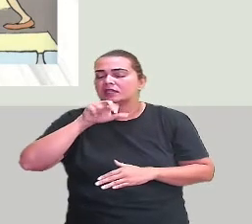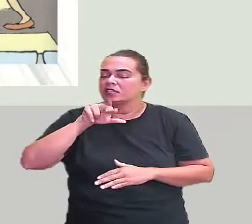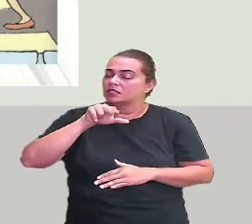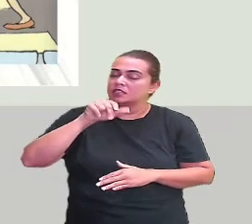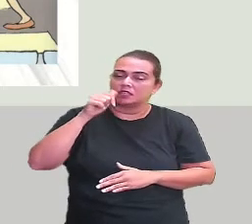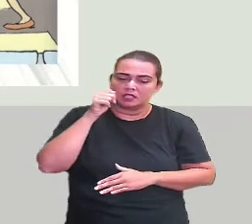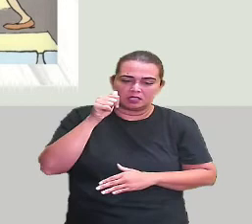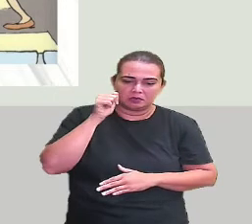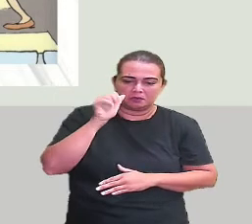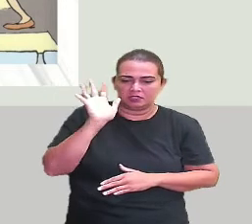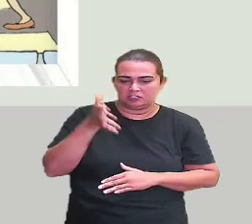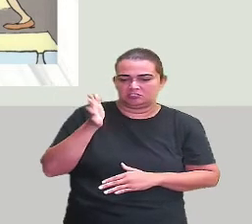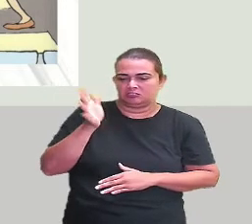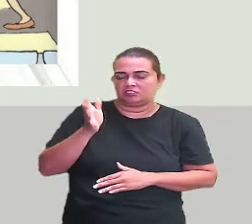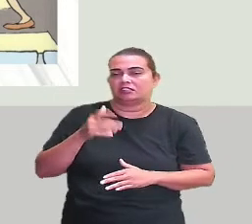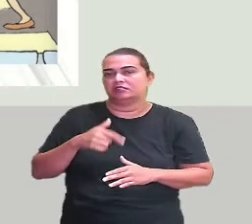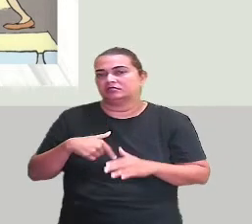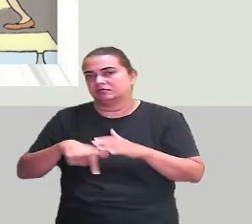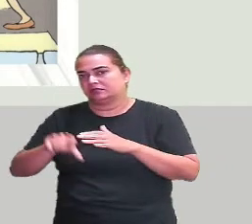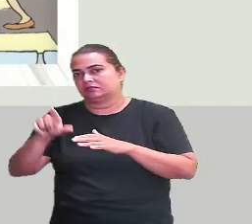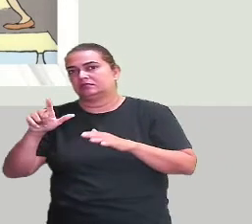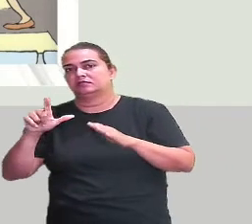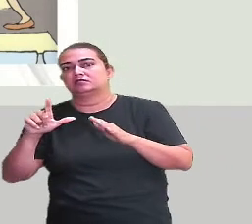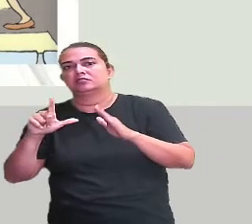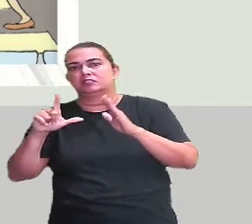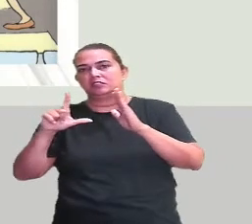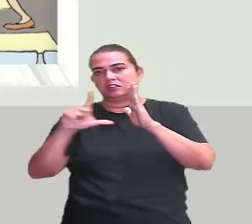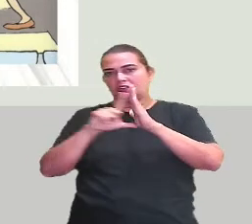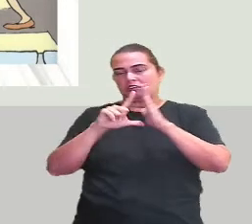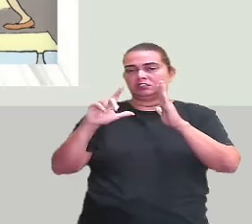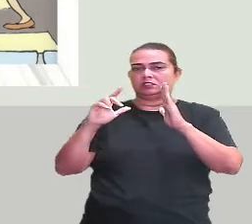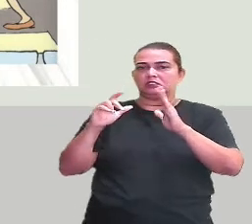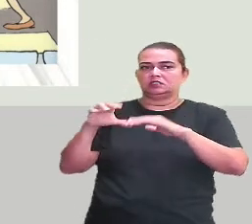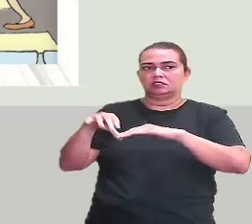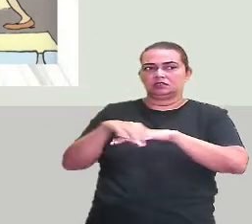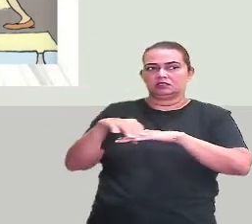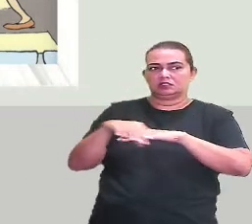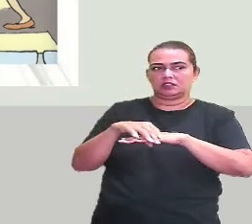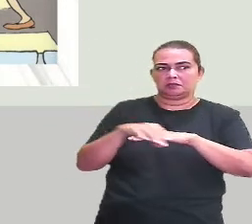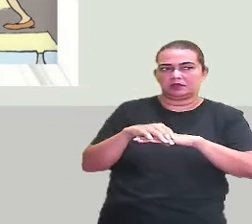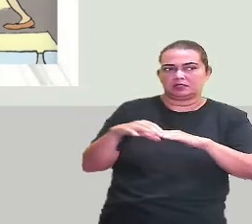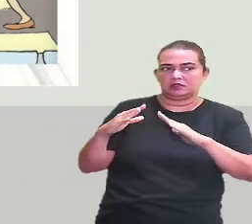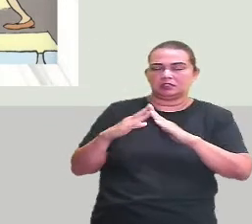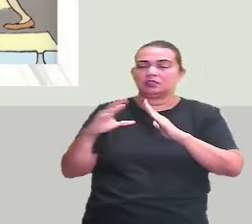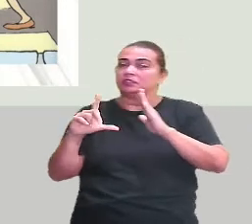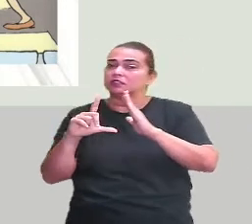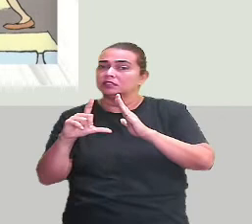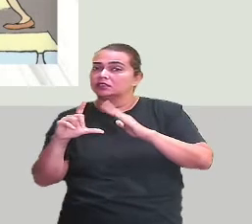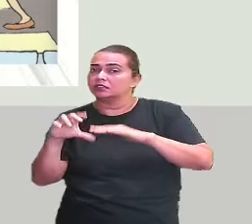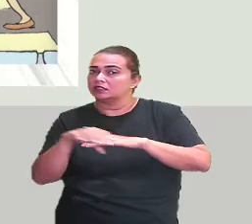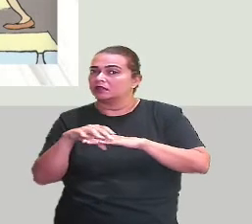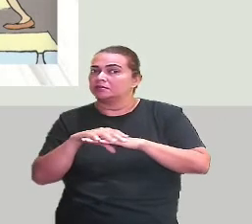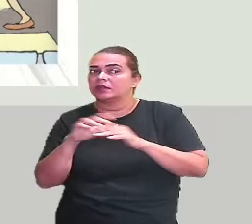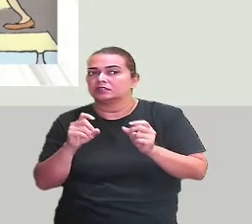irmã. Olha aí, eles foram na sapataria. Olhem os detalhes dessa história. Uma loja cheia de